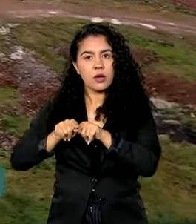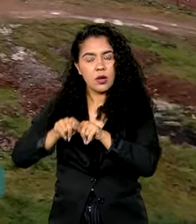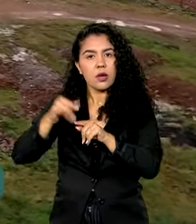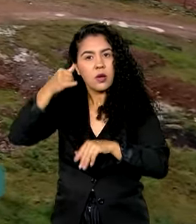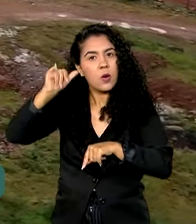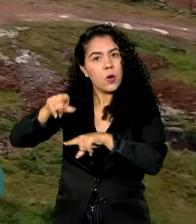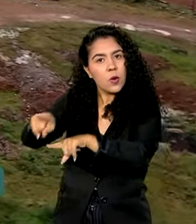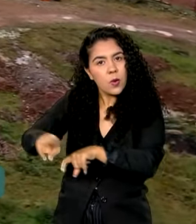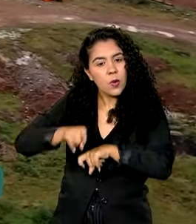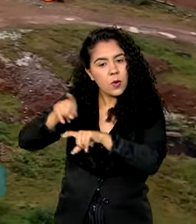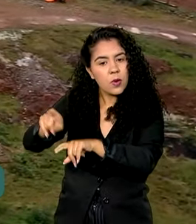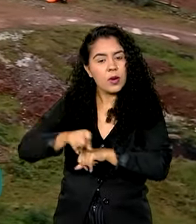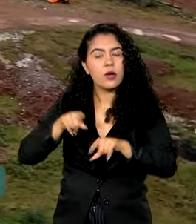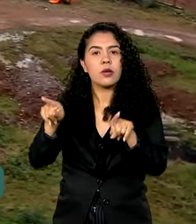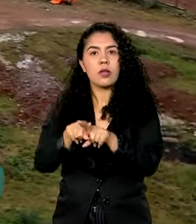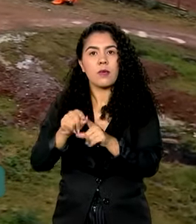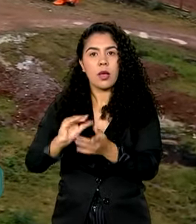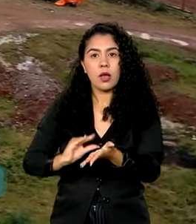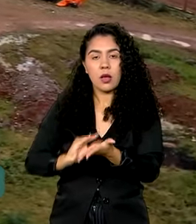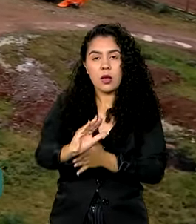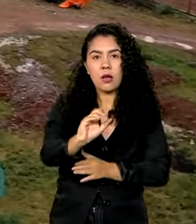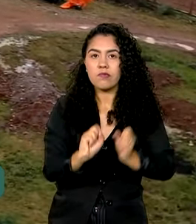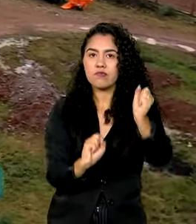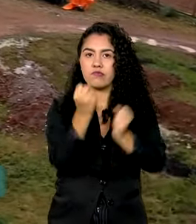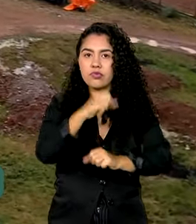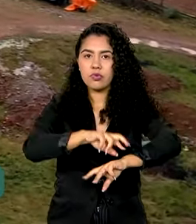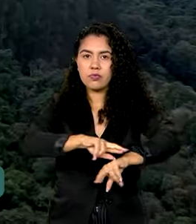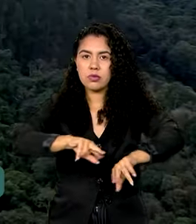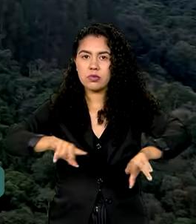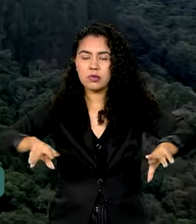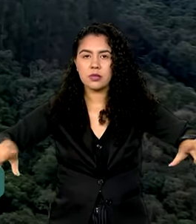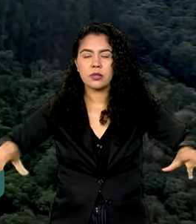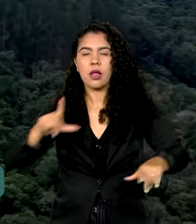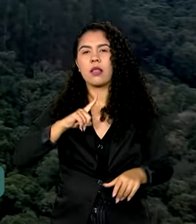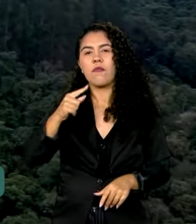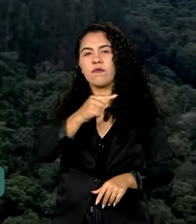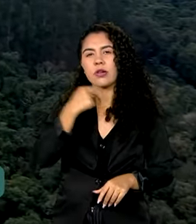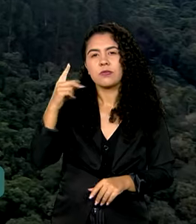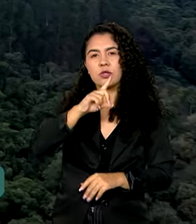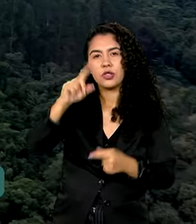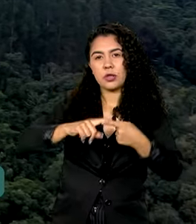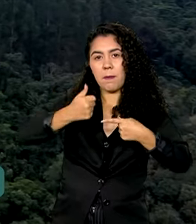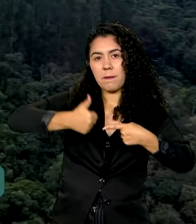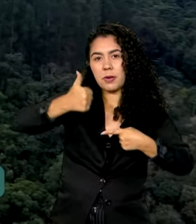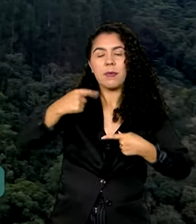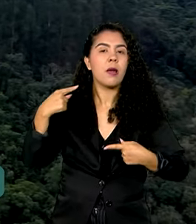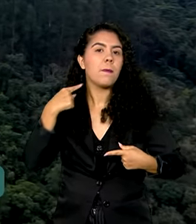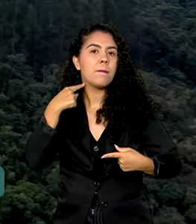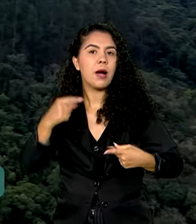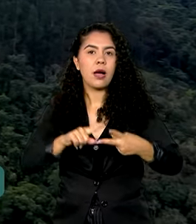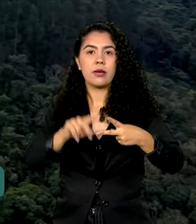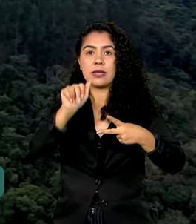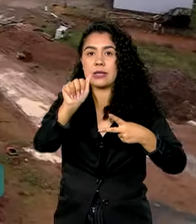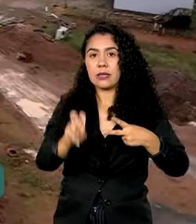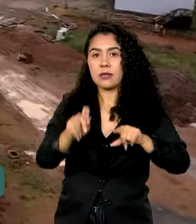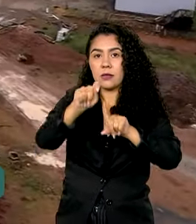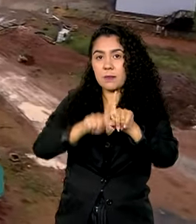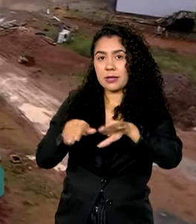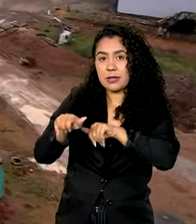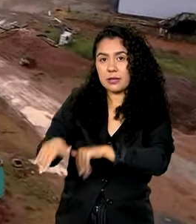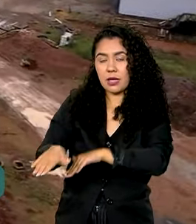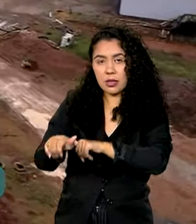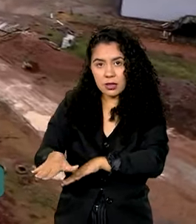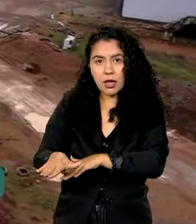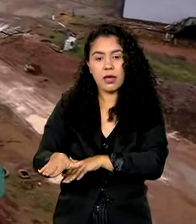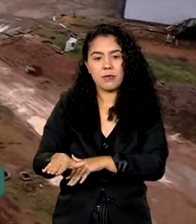investimento e industrialização, que tinham vencimentos entre o dia 1º de maio e 15 de setembro e que